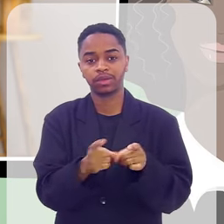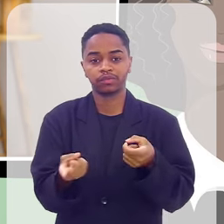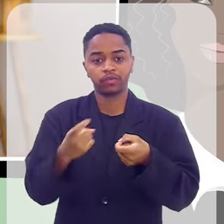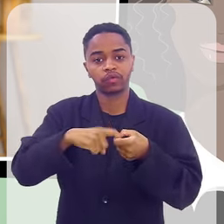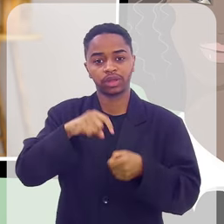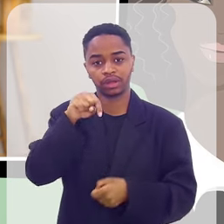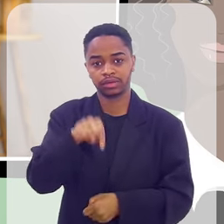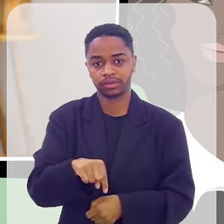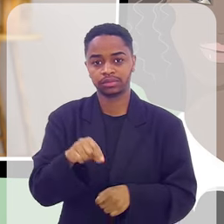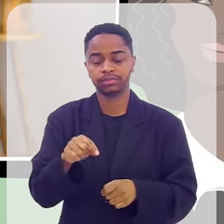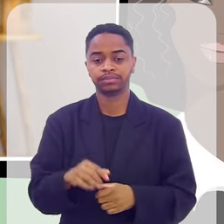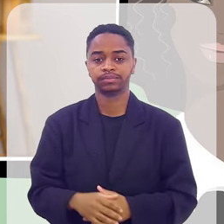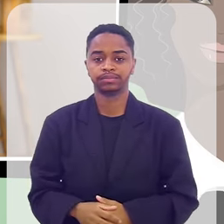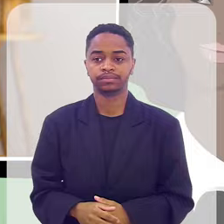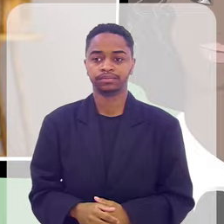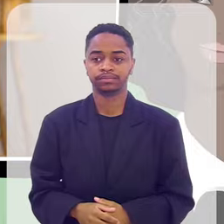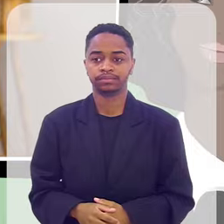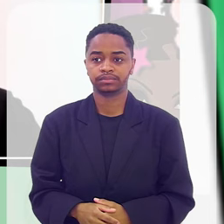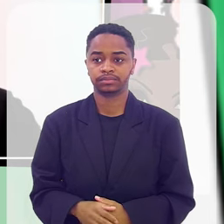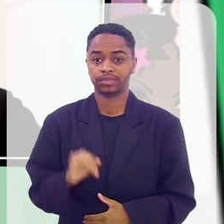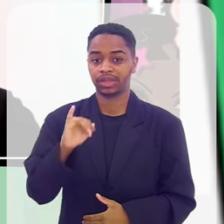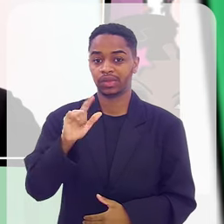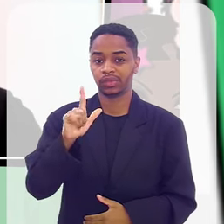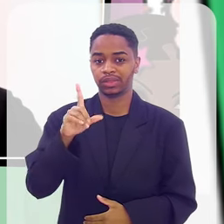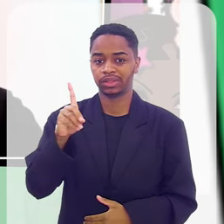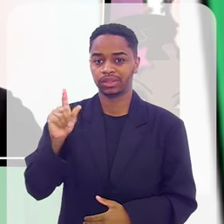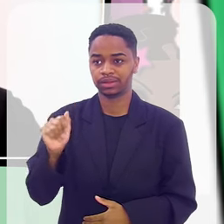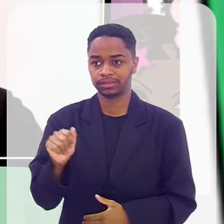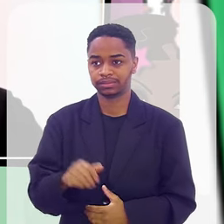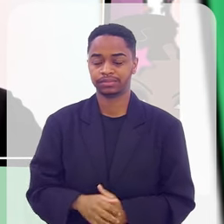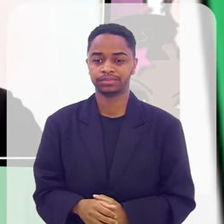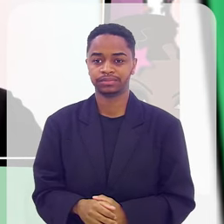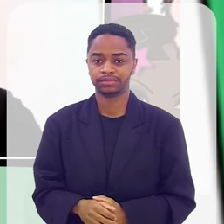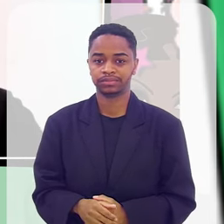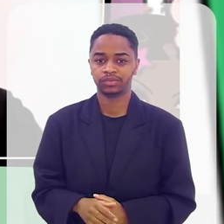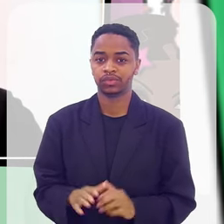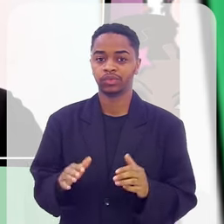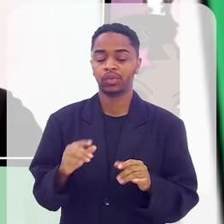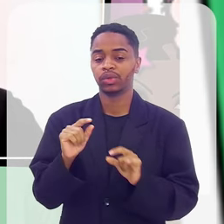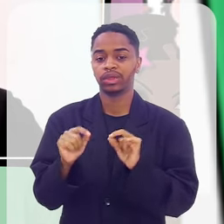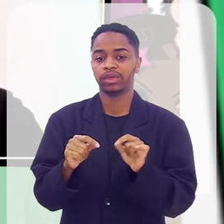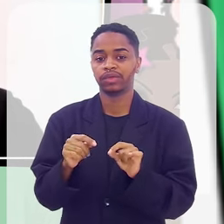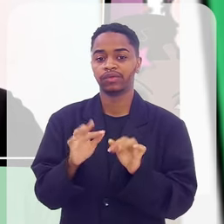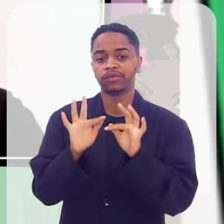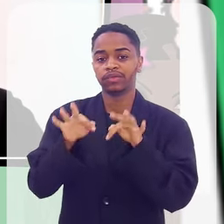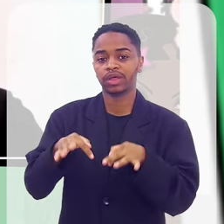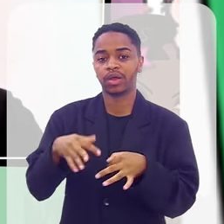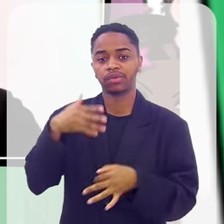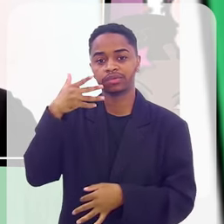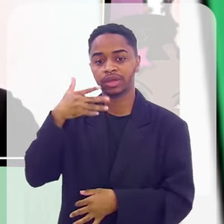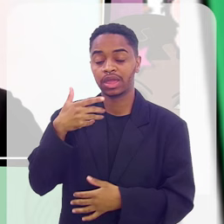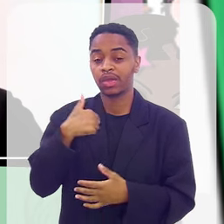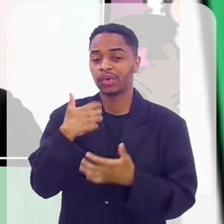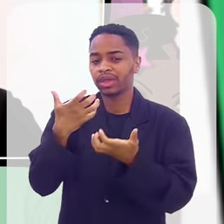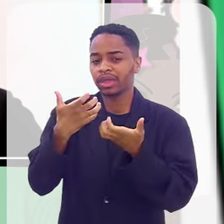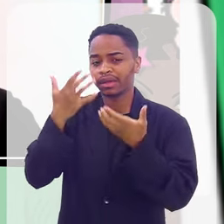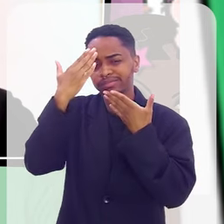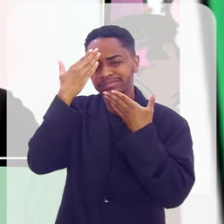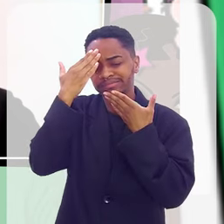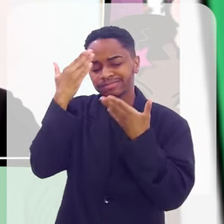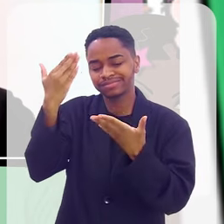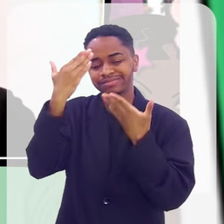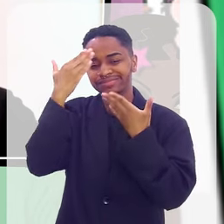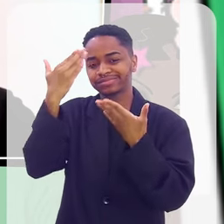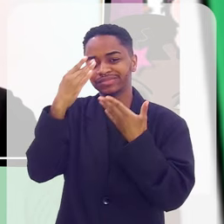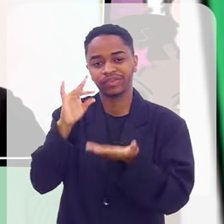também, para voltar aqui no programa Toda Mulher. Obrigada. Suas considerações finais. Primeiramente, gostaria de agradecer